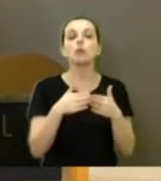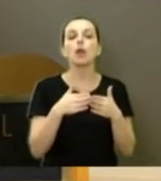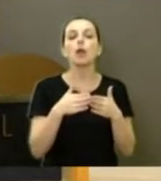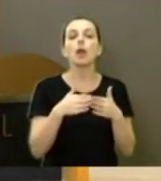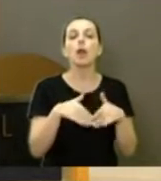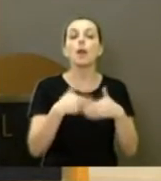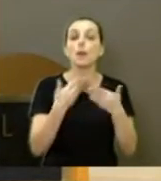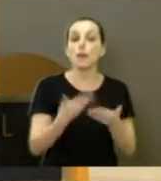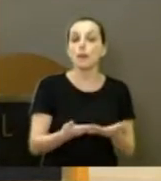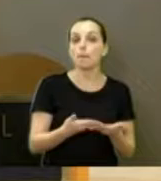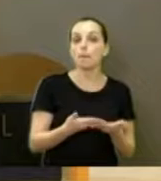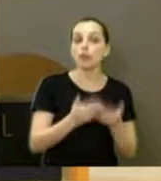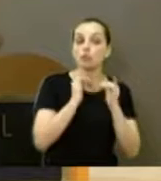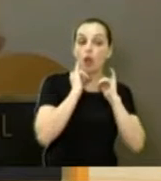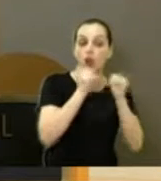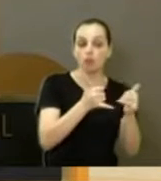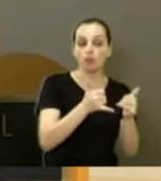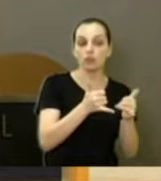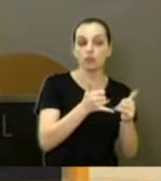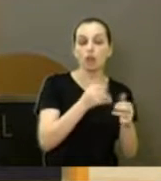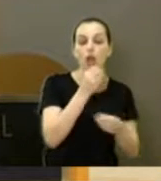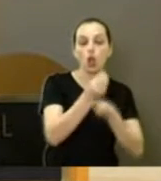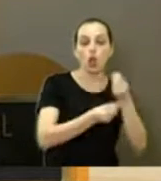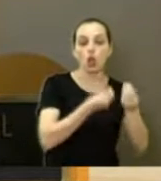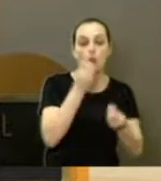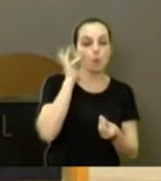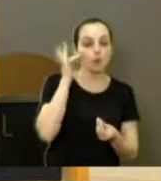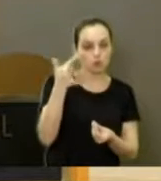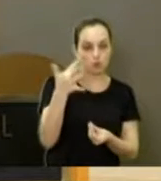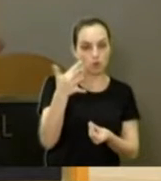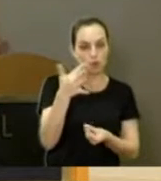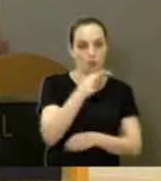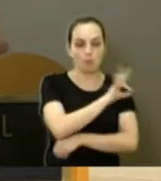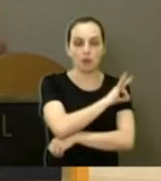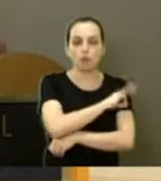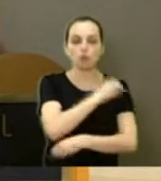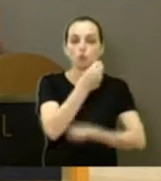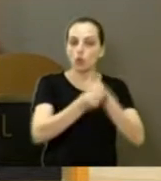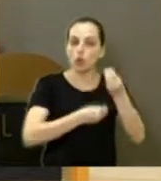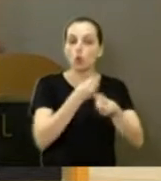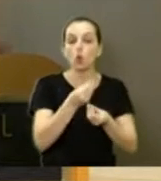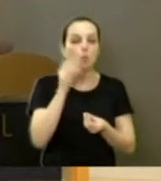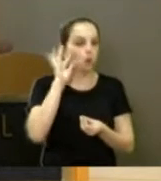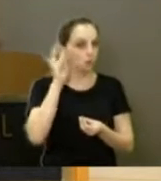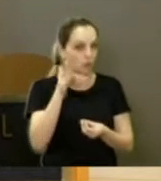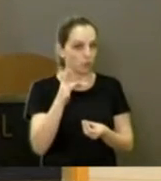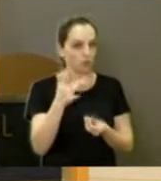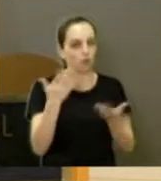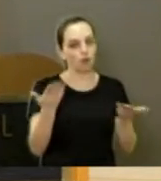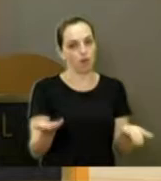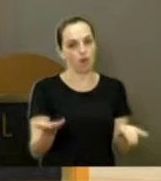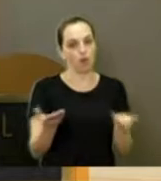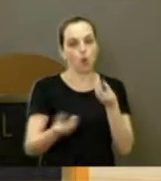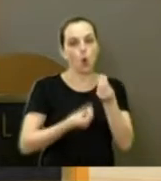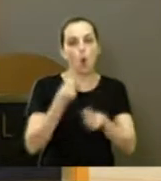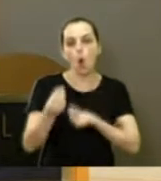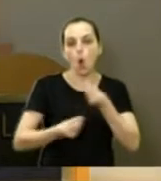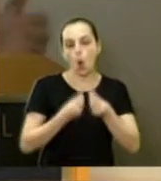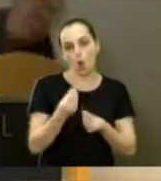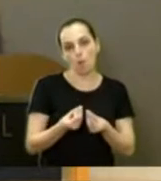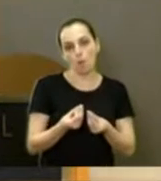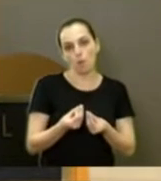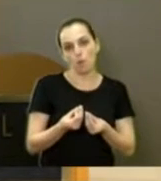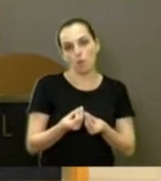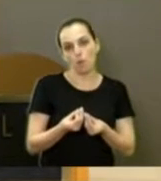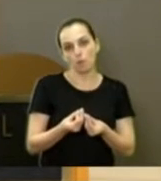quero ver o que fizeram, o que resolveram. Isso daí é um abuso. A Laquara não